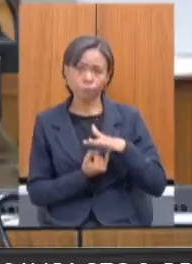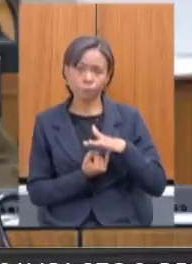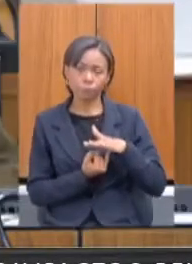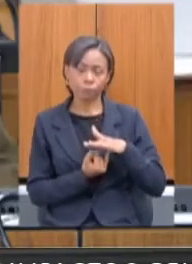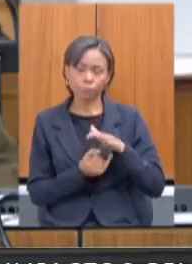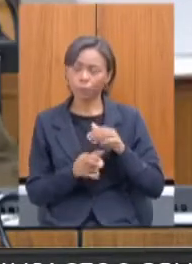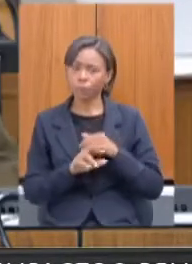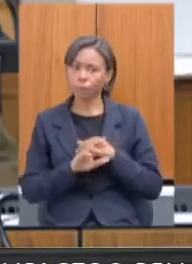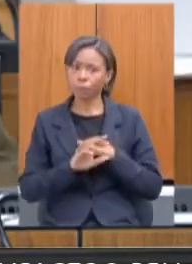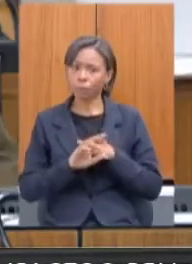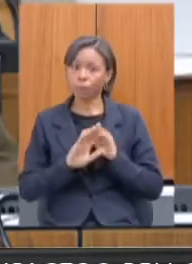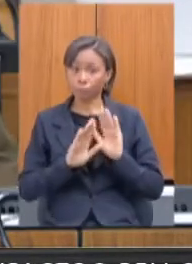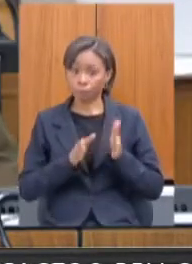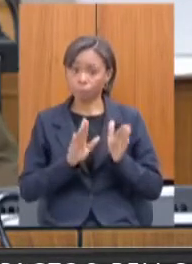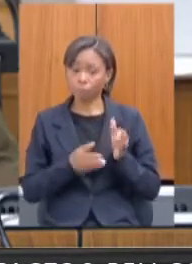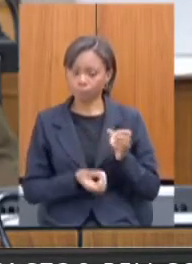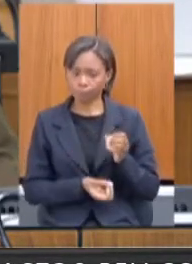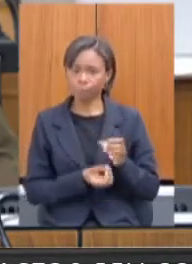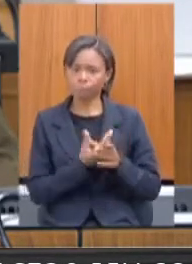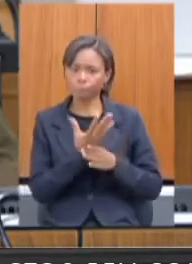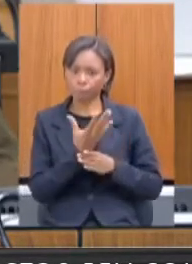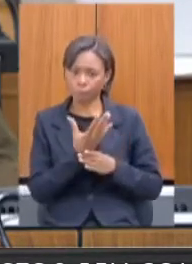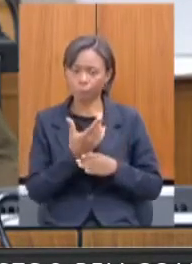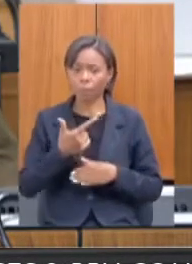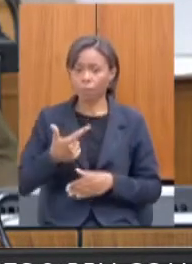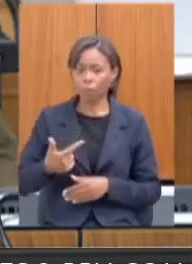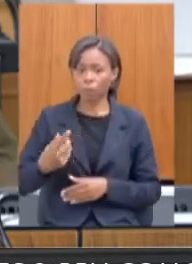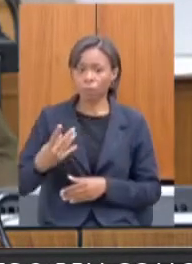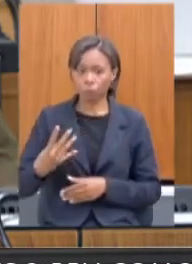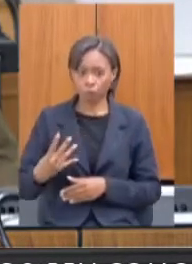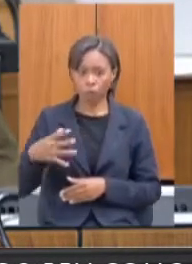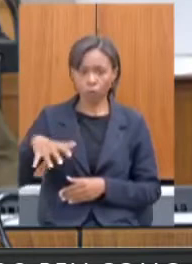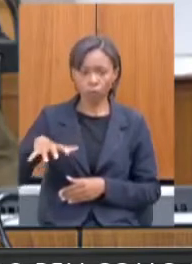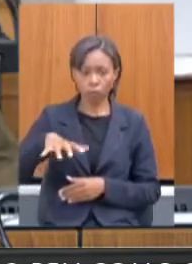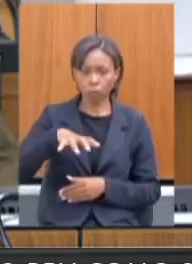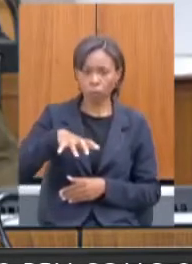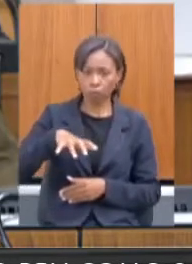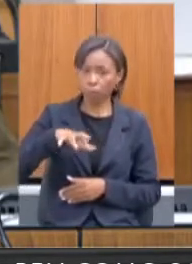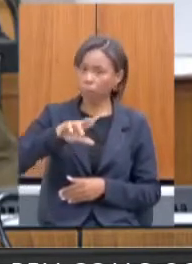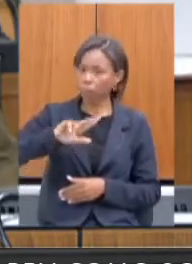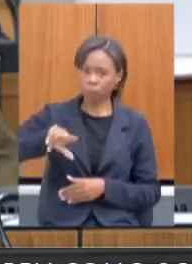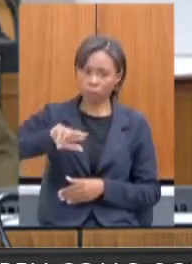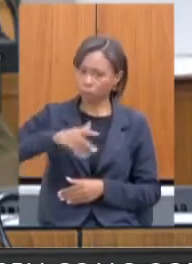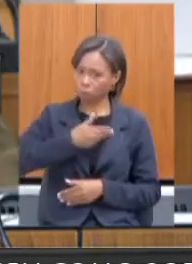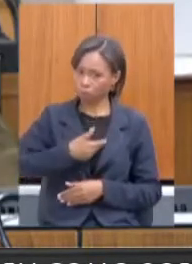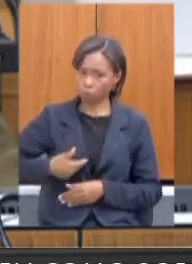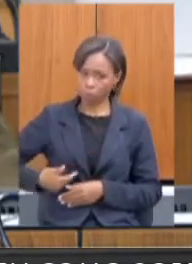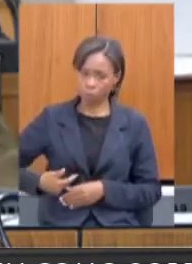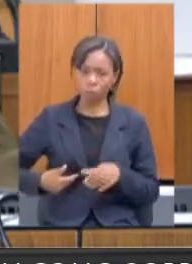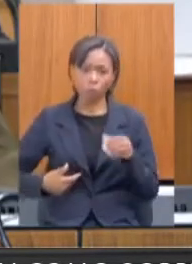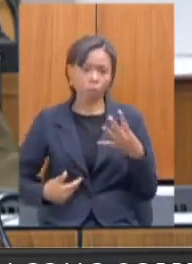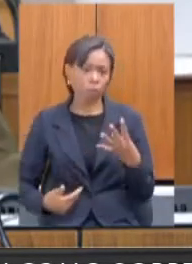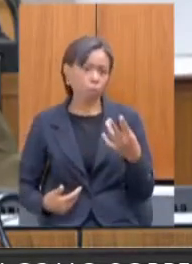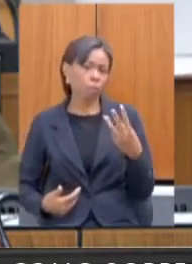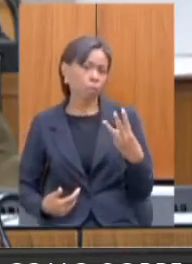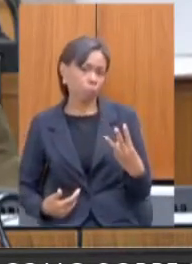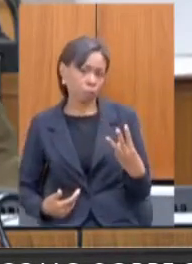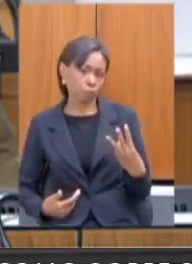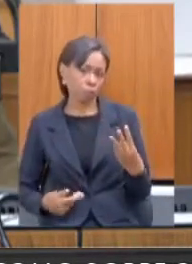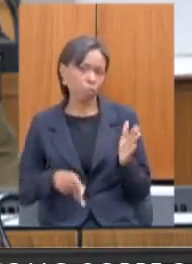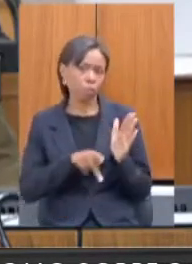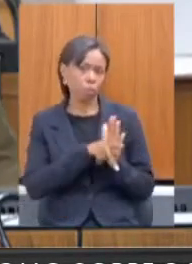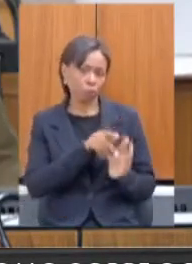já estão implantadas, sendo 24 equipamentos não governamentais e 43 equipamentos governamentais.